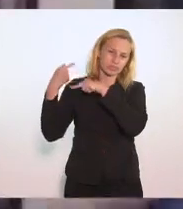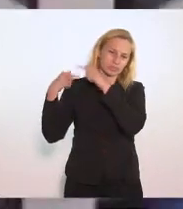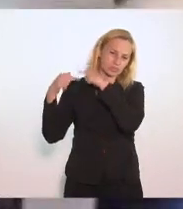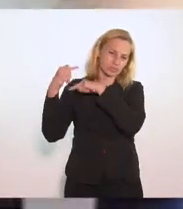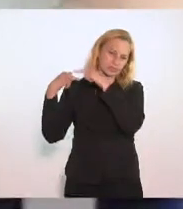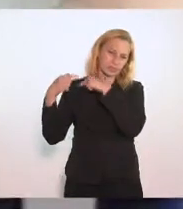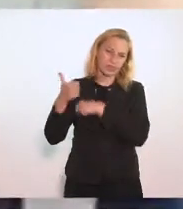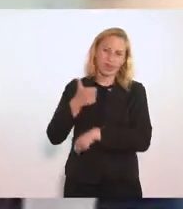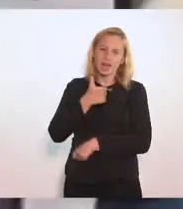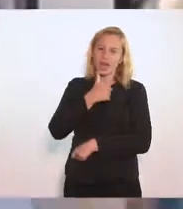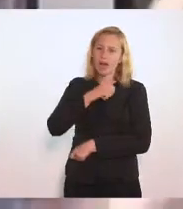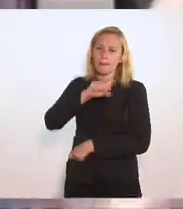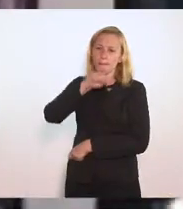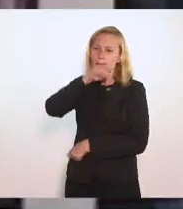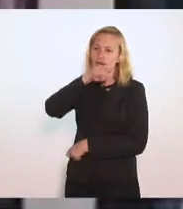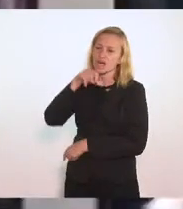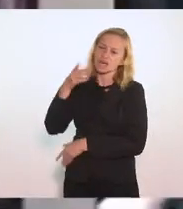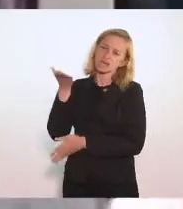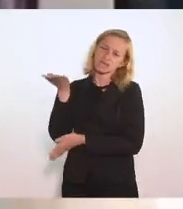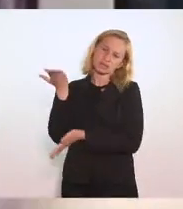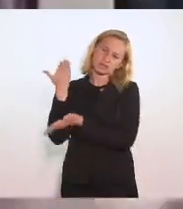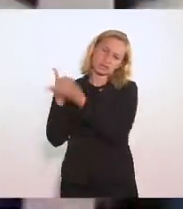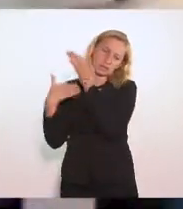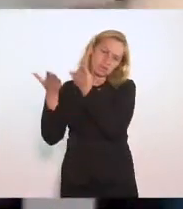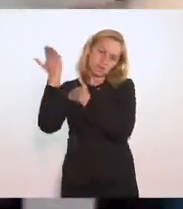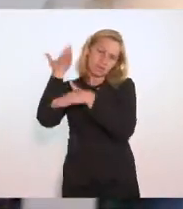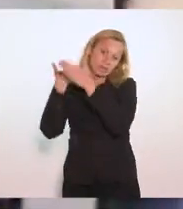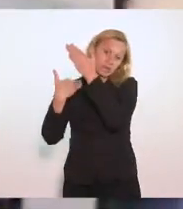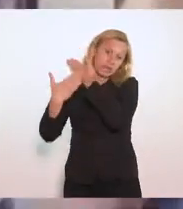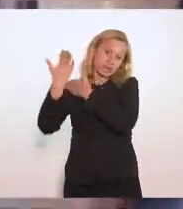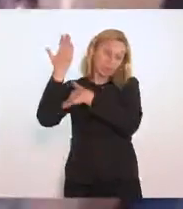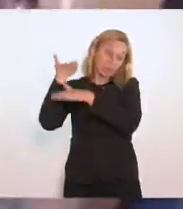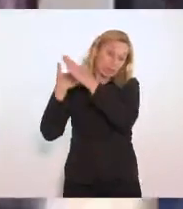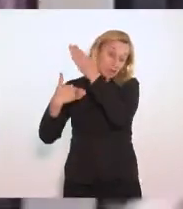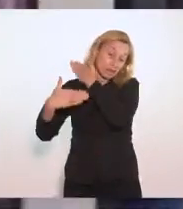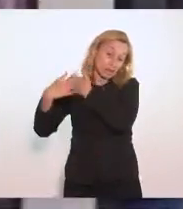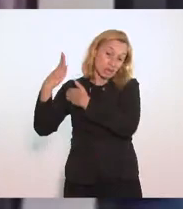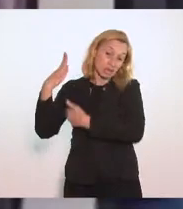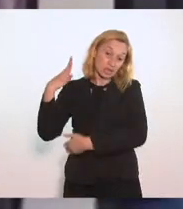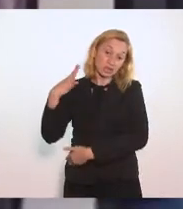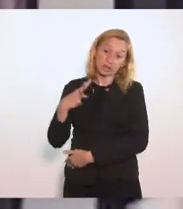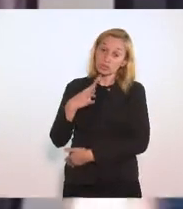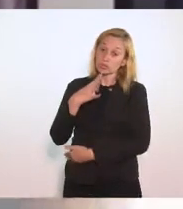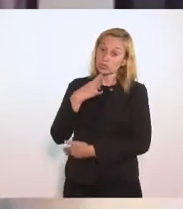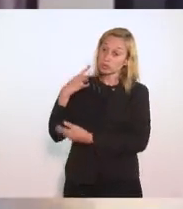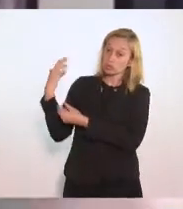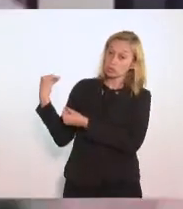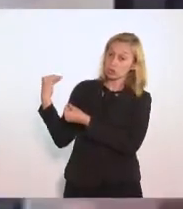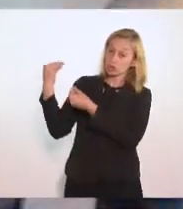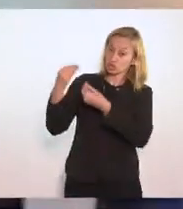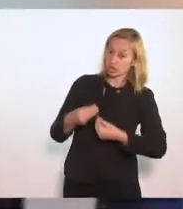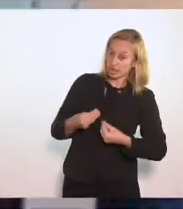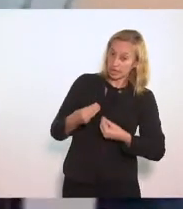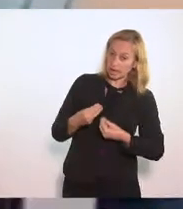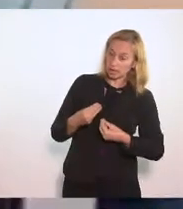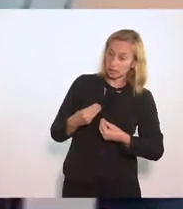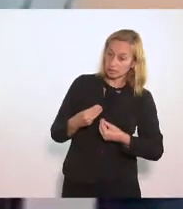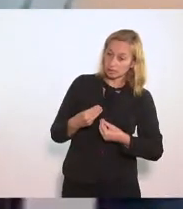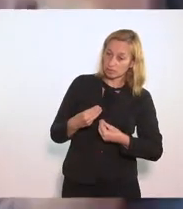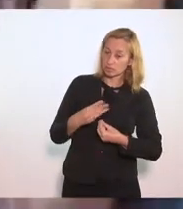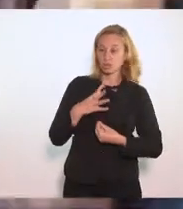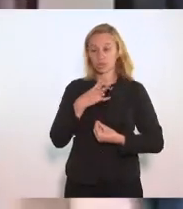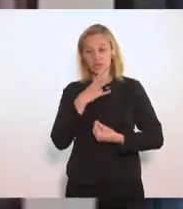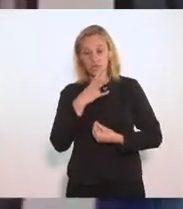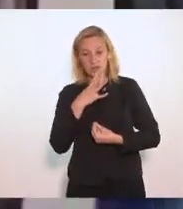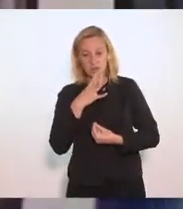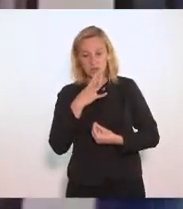mãe ancestral Aquela que nos Traz o conhecimento Aquela que nos Traz